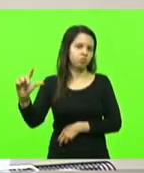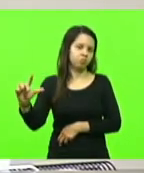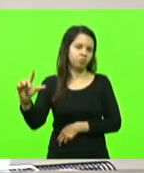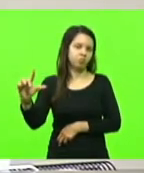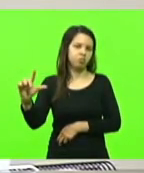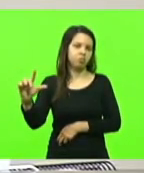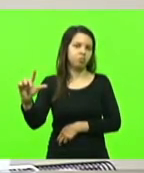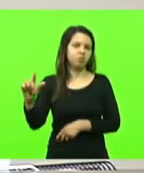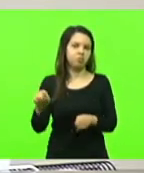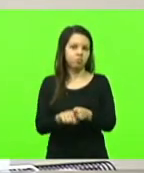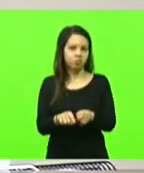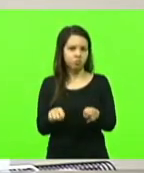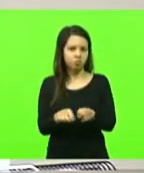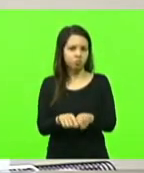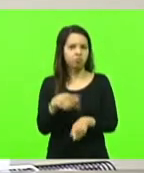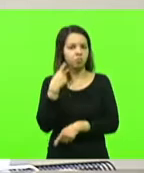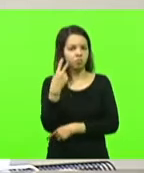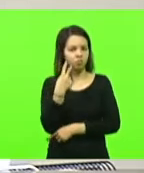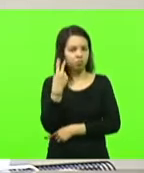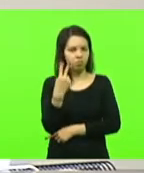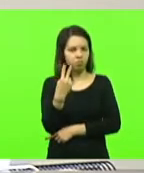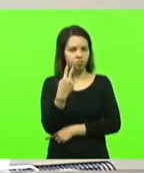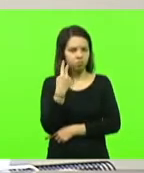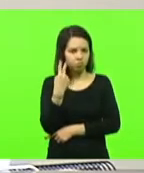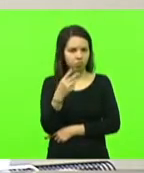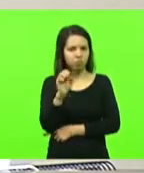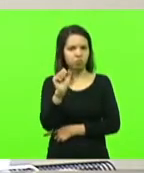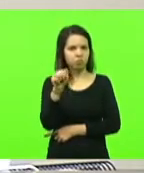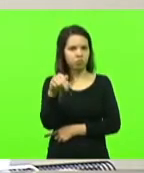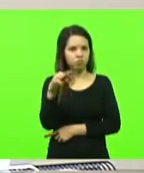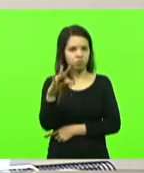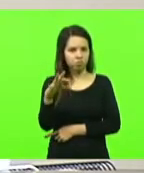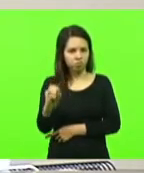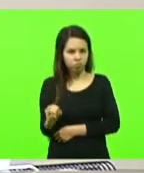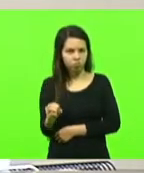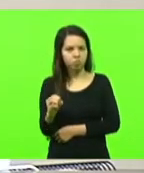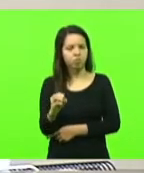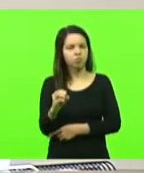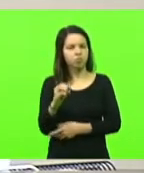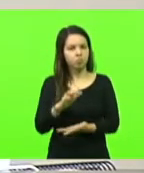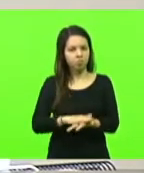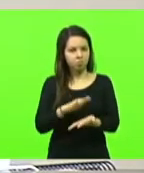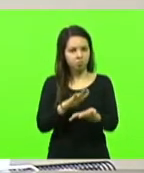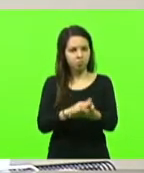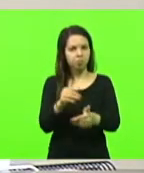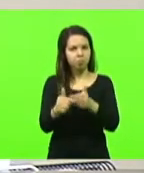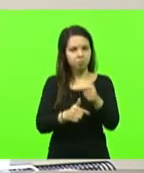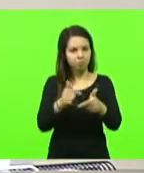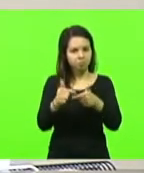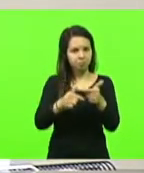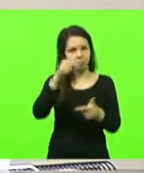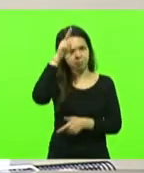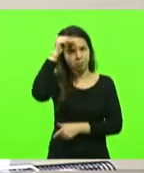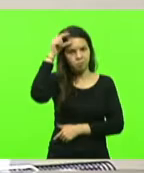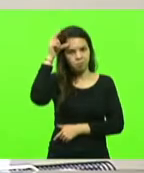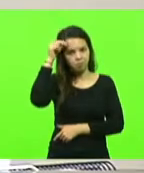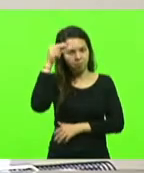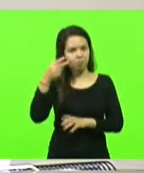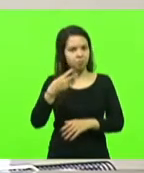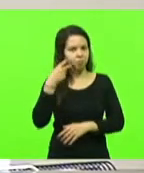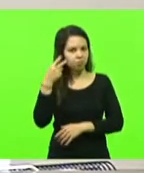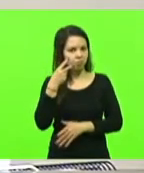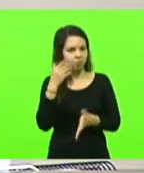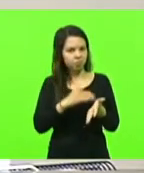por estarem visitando o nosso plenário aqui. Parabéns pelo trabalho, tanto do prefeito como dos vereadores e o secretário da